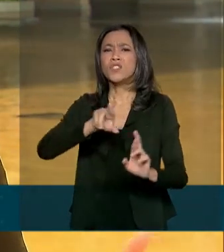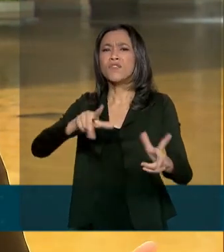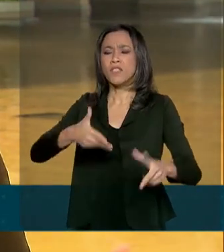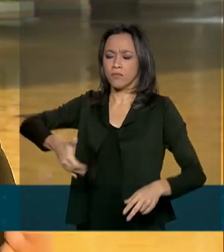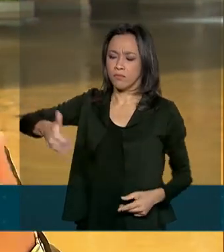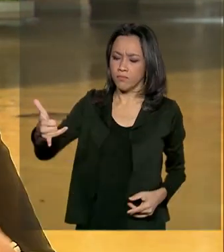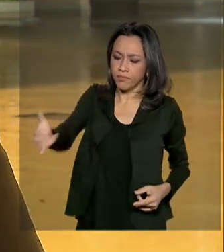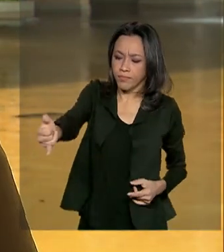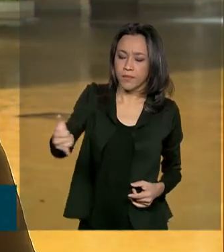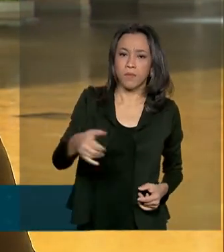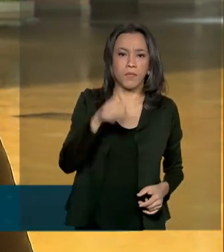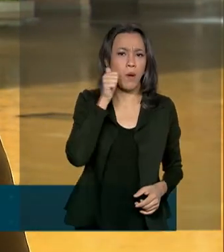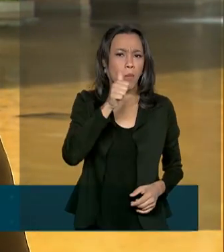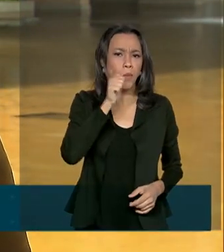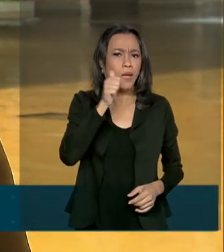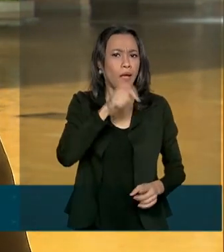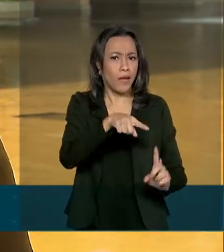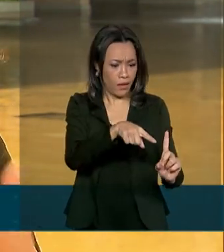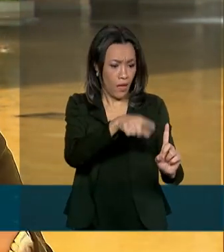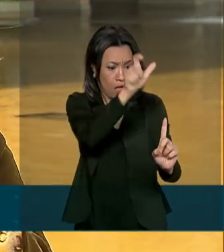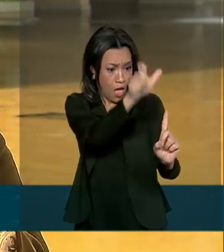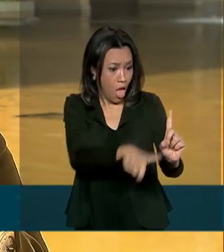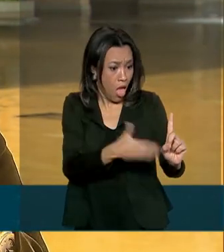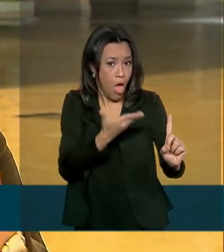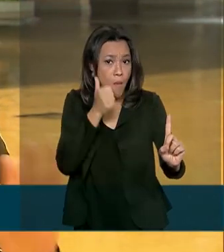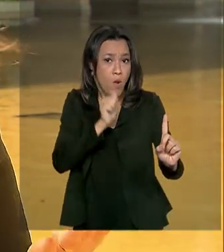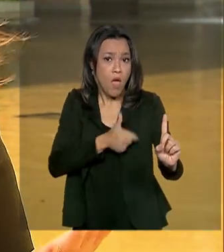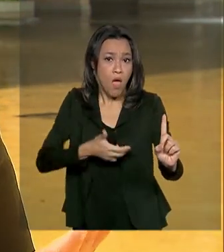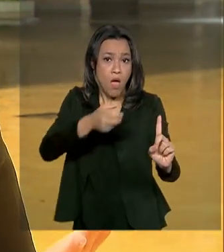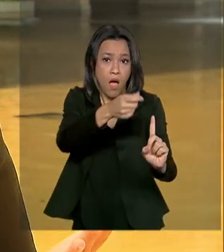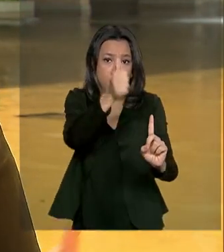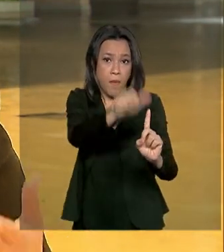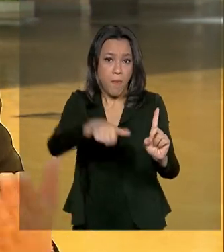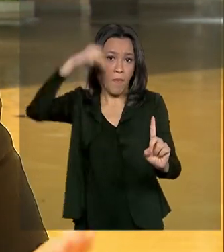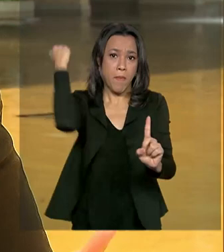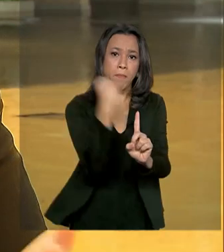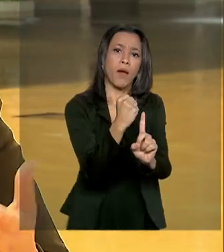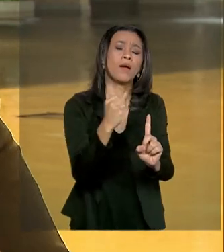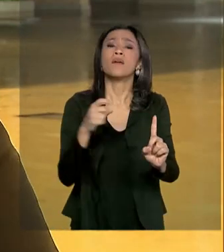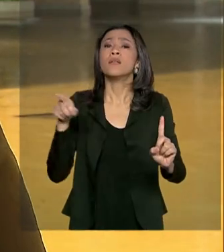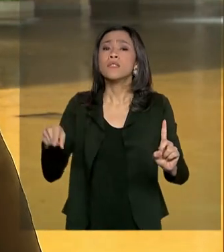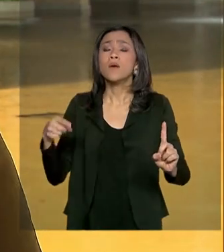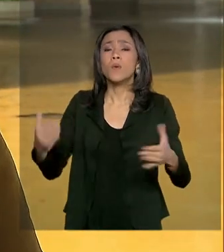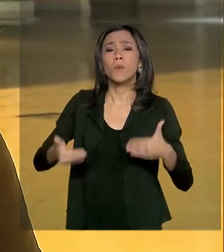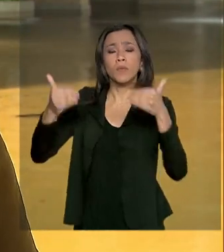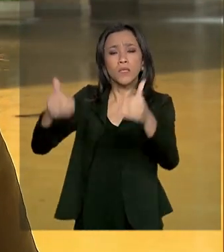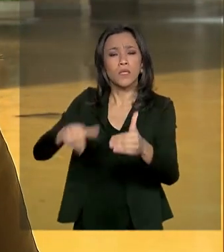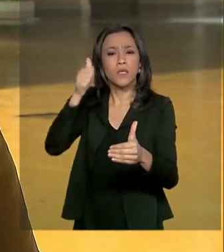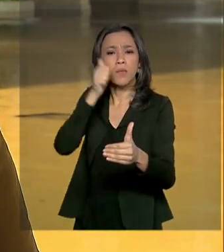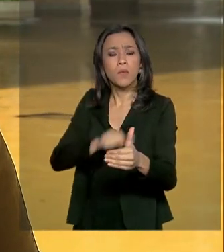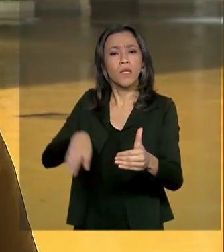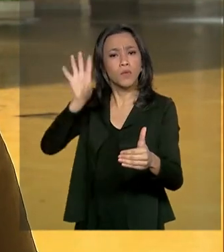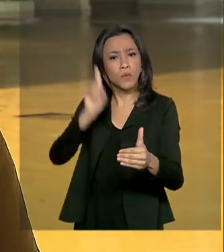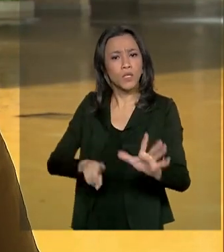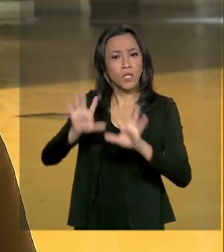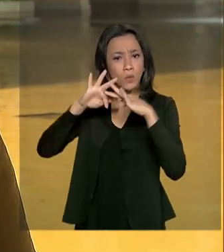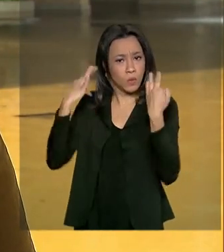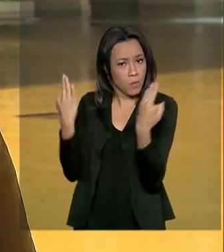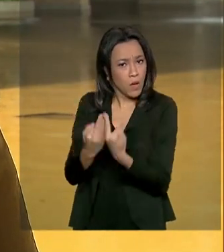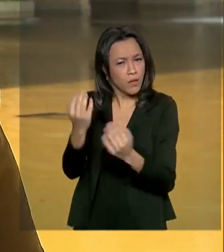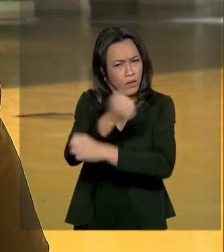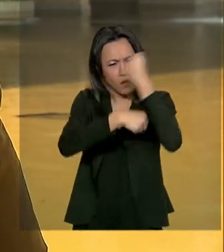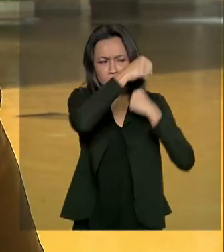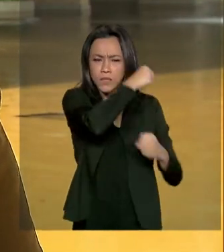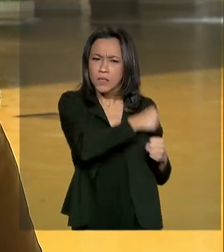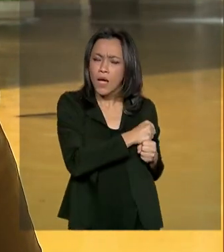quando uma mulher é assassinada pela condição dela de mulher. Segundo o Ministério da Mulher, da Família e dos Direitos Humanos, no ano